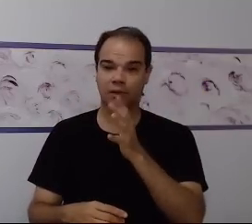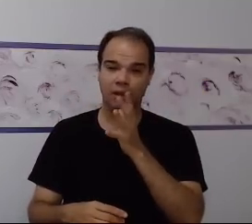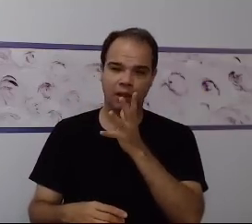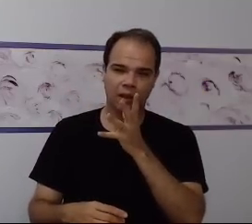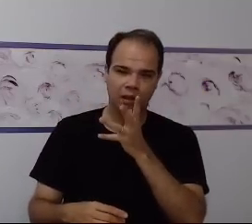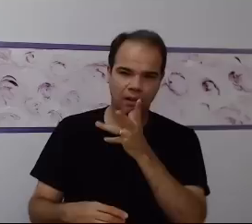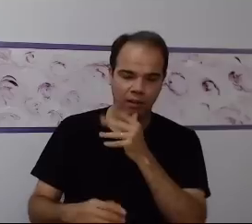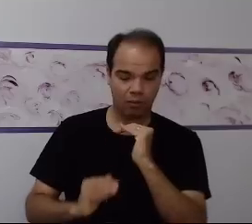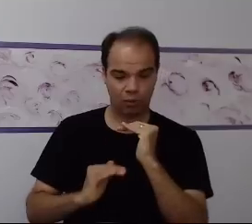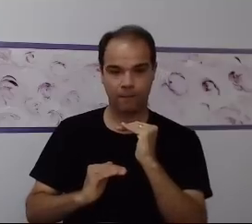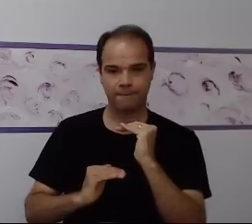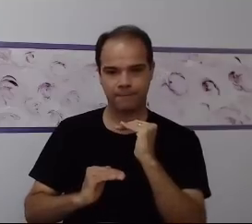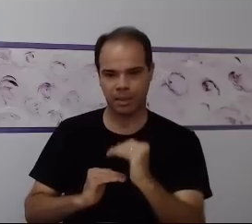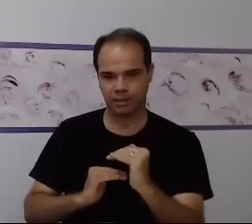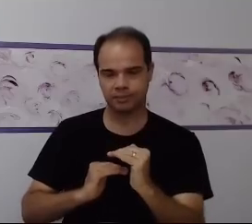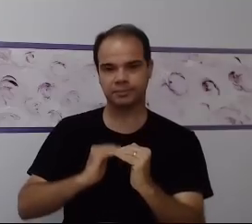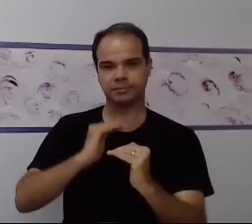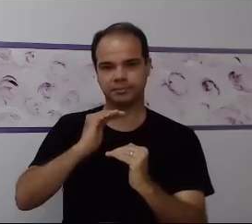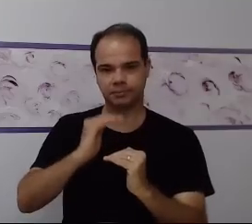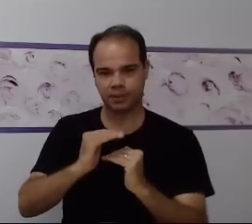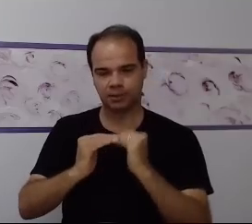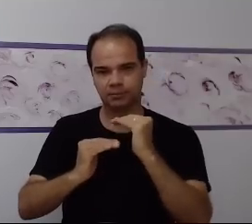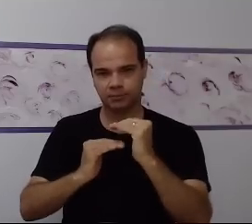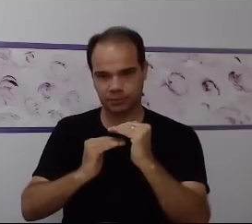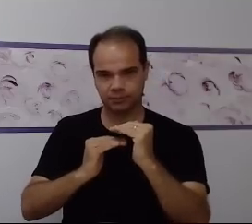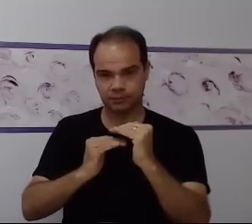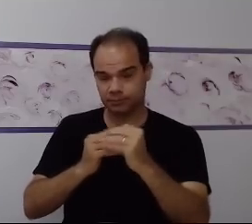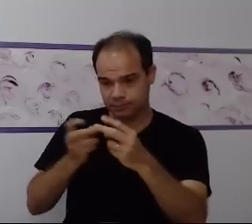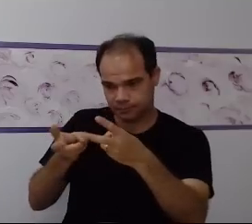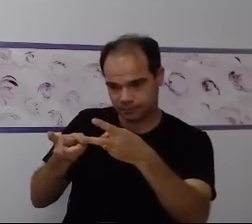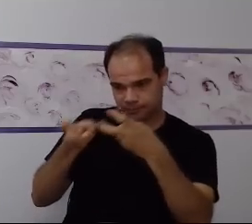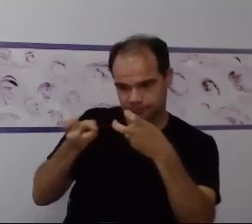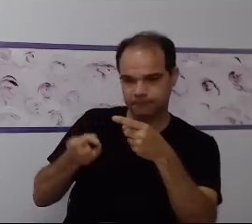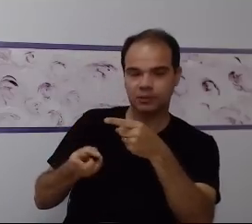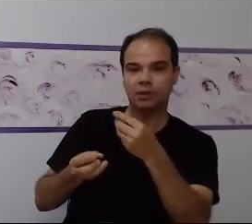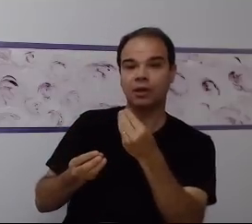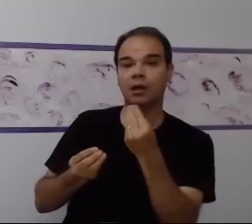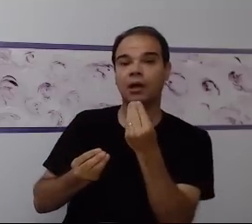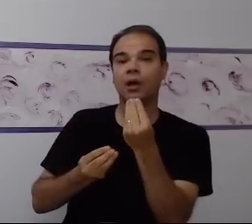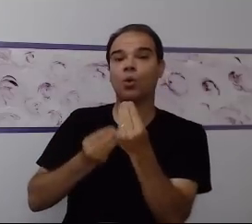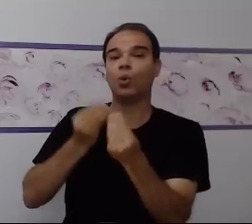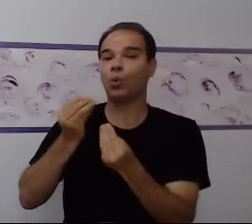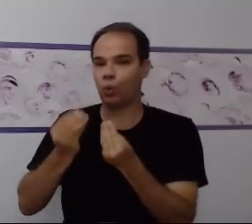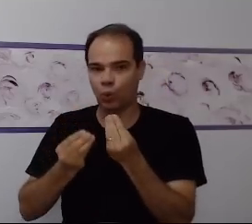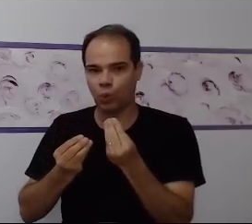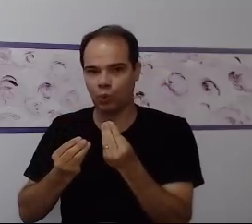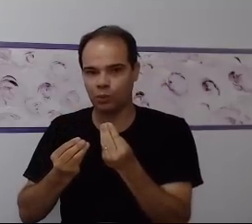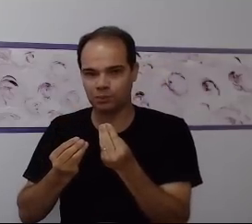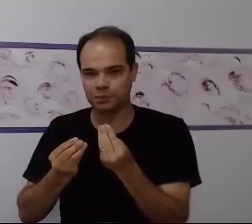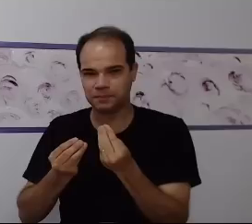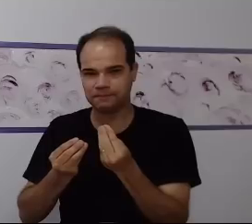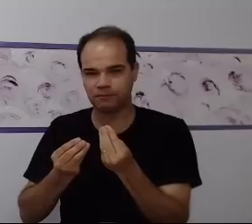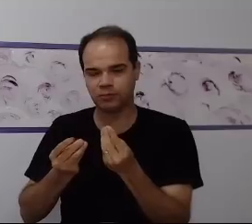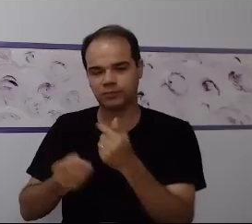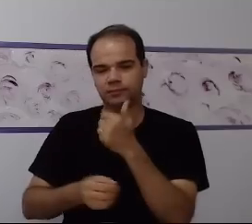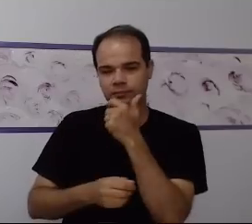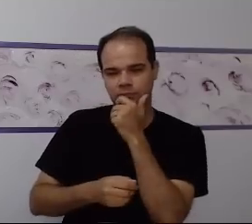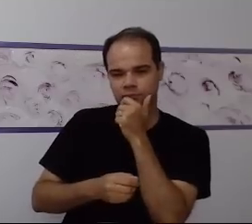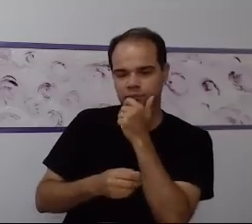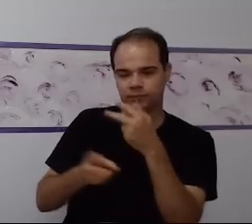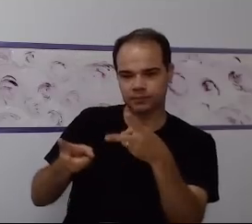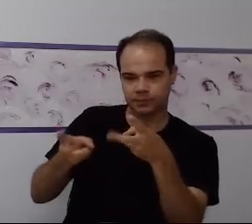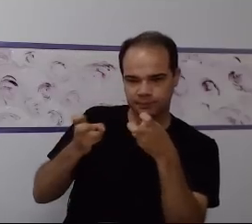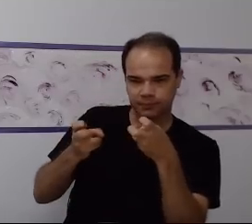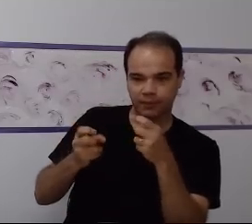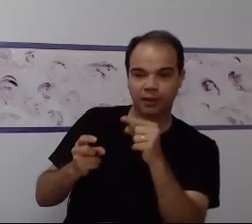com deficiência. Então, a gente precisa perceber esse indivíduo na sua espessidade, de maneira integral, de maneira